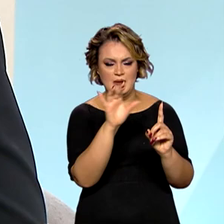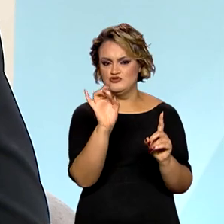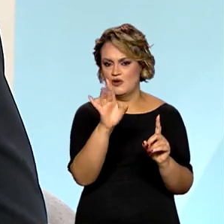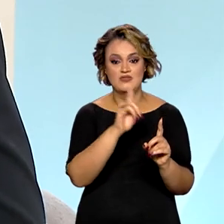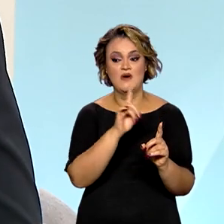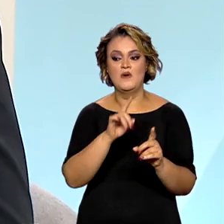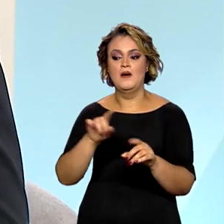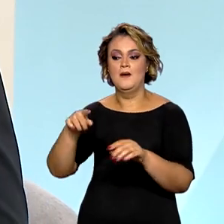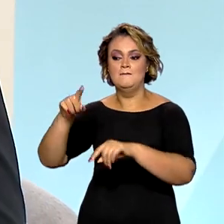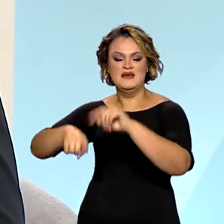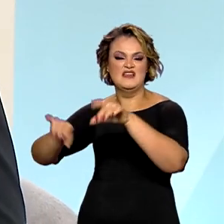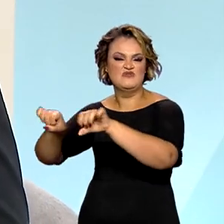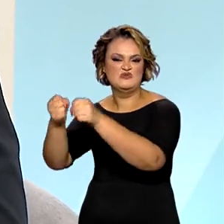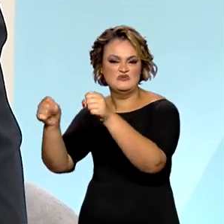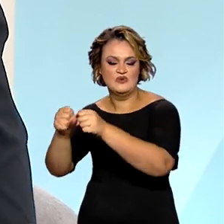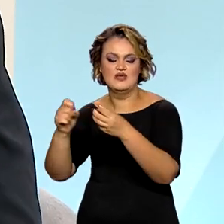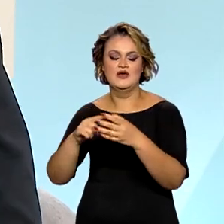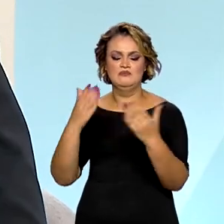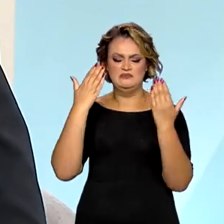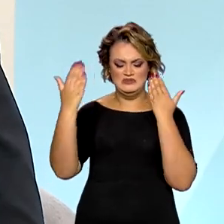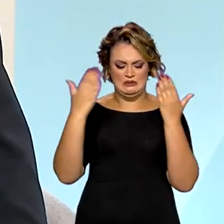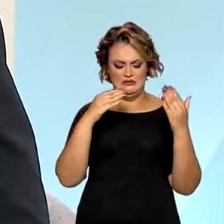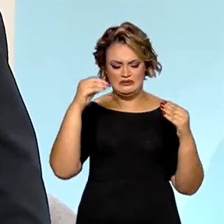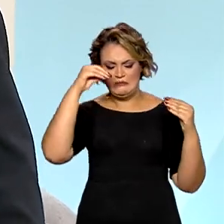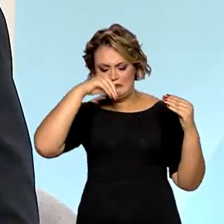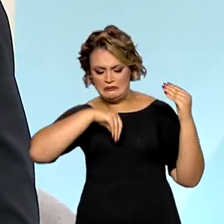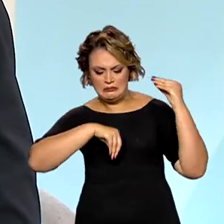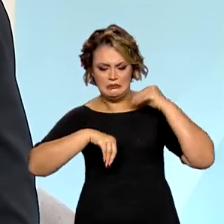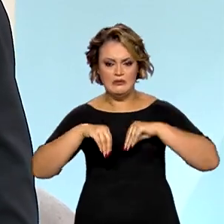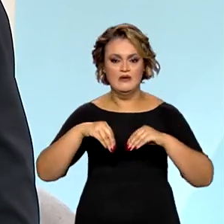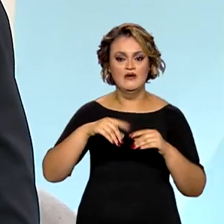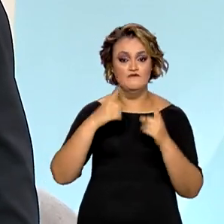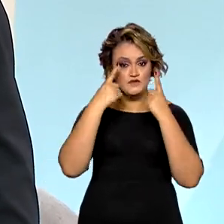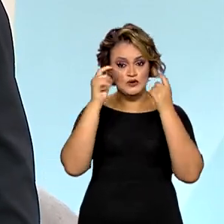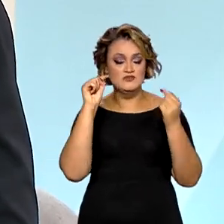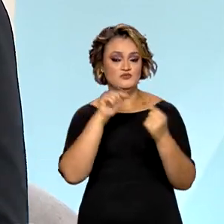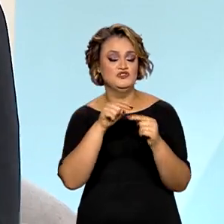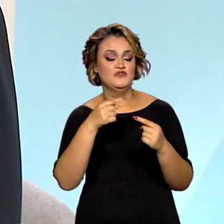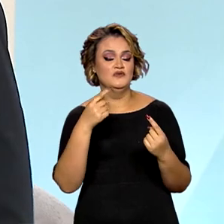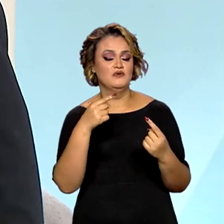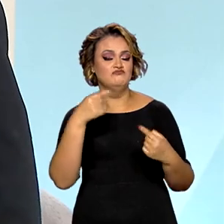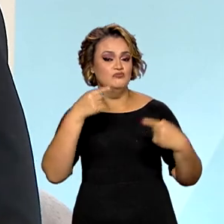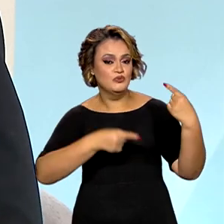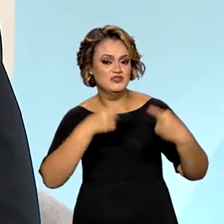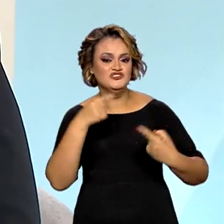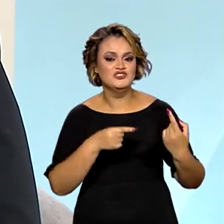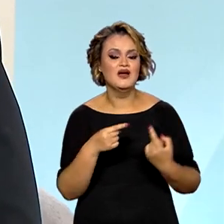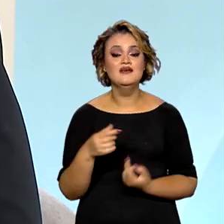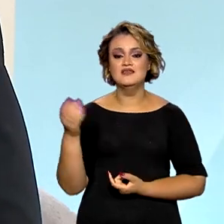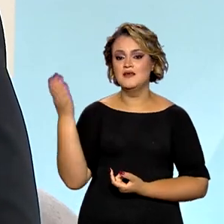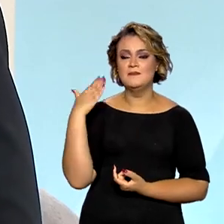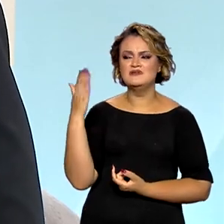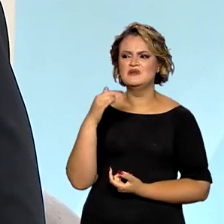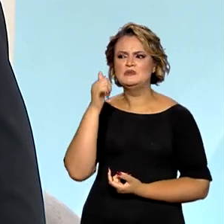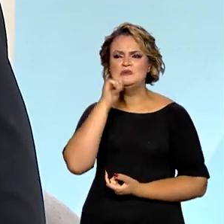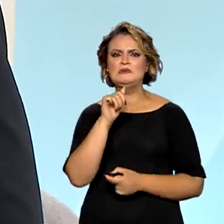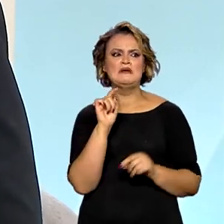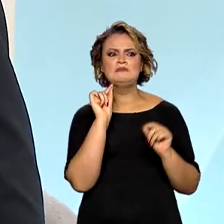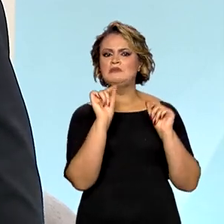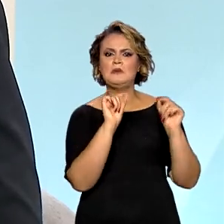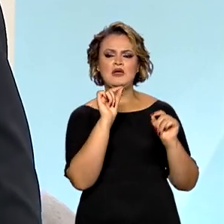patrimonial, a psicológica, a política, por exemplo, que era pouco comum para as mulheres conhecerem.